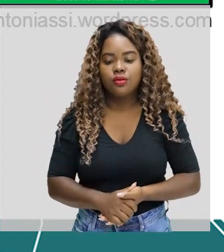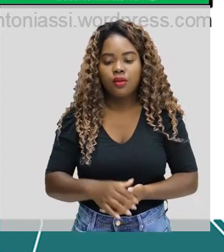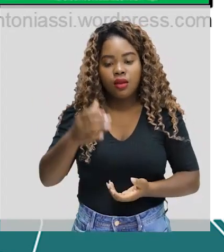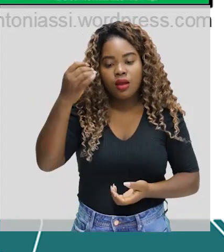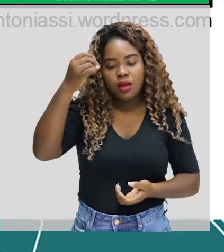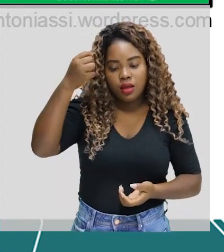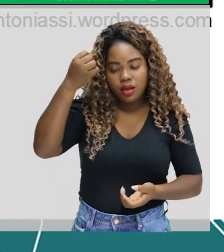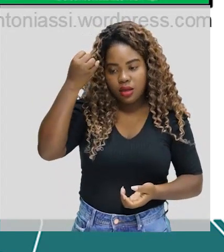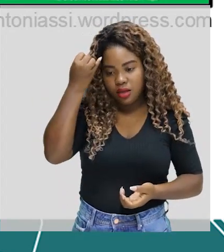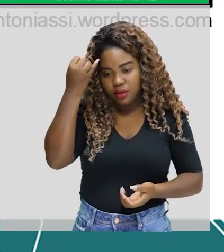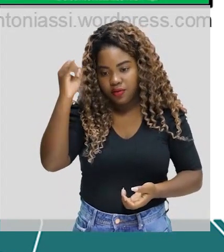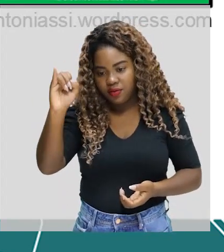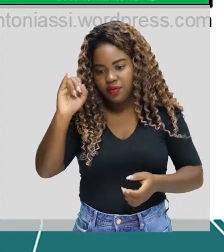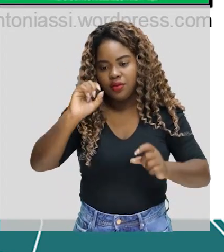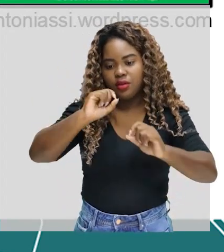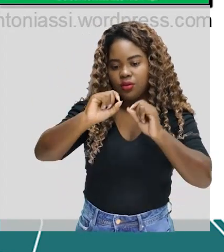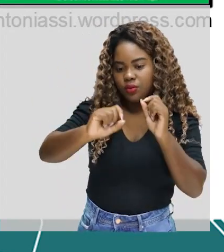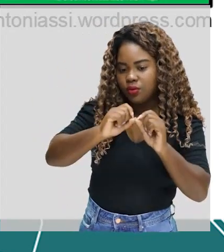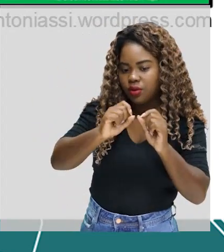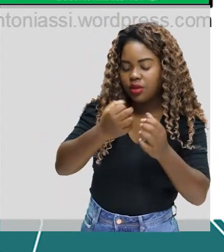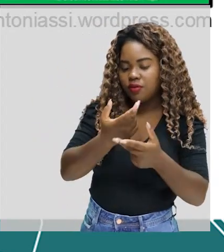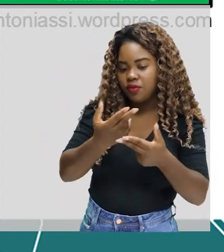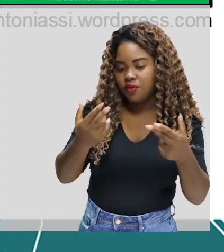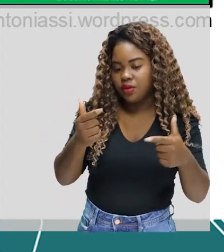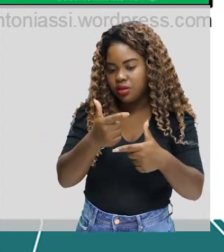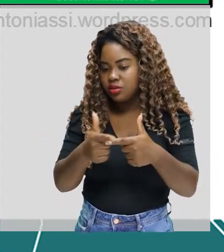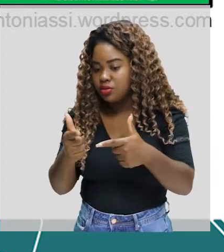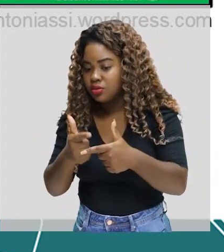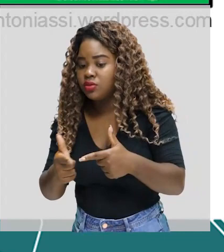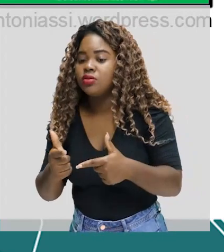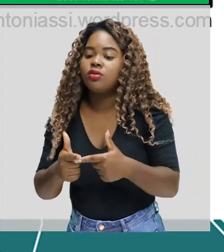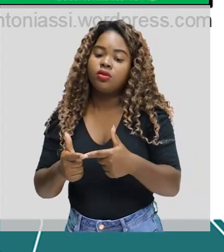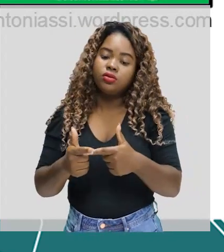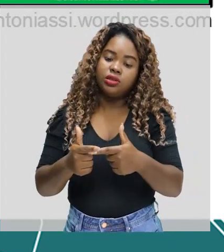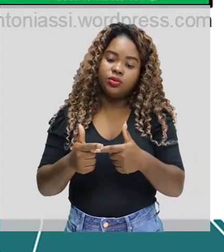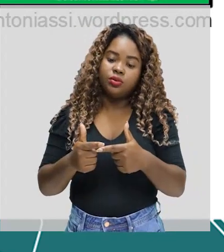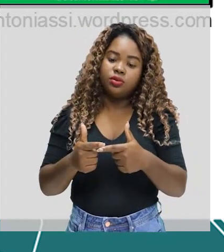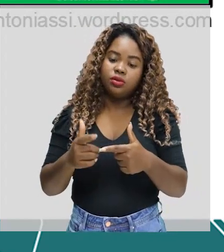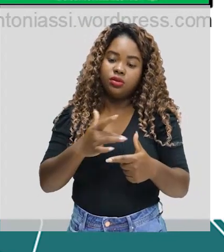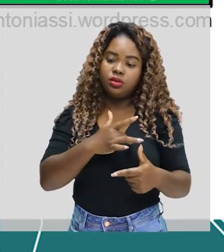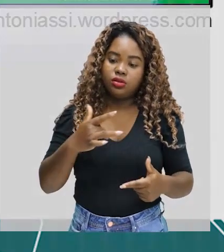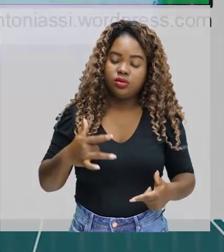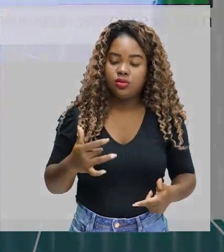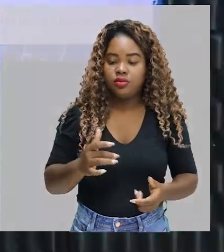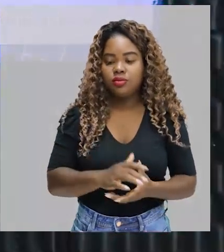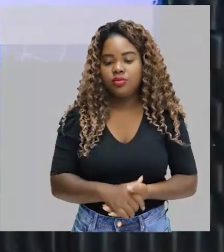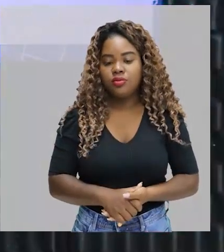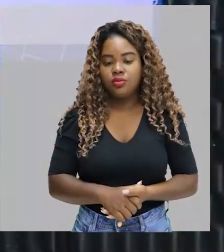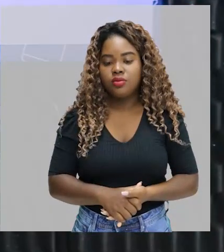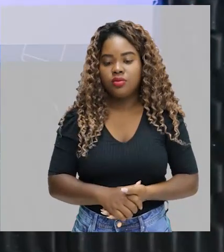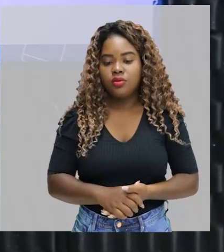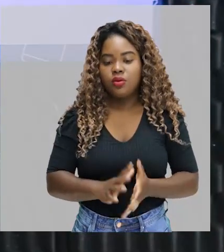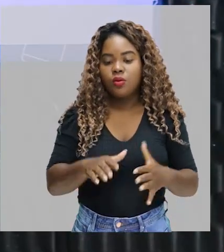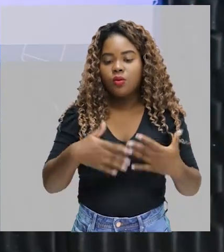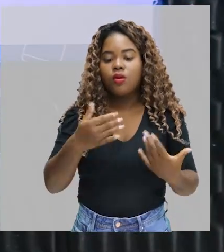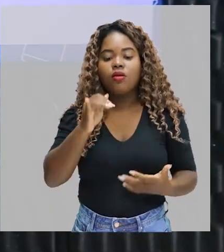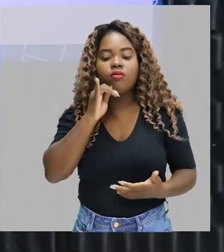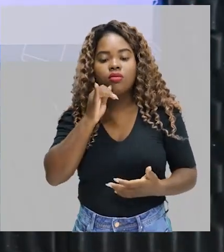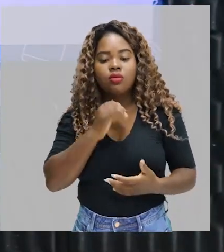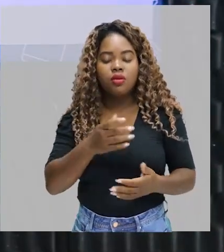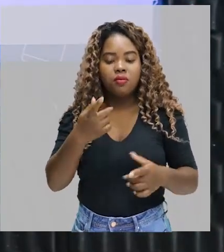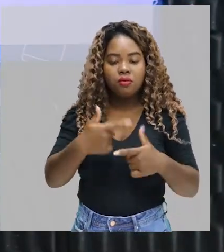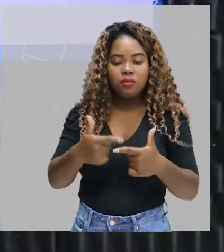evitar uma série de problemas, de complicações para a saúde do indivíduo, como problemas